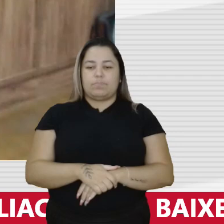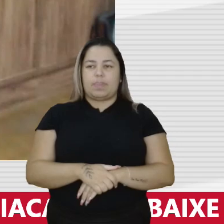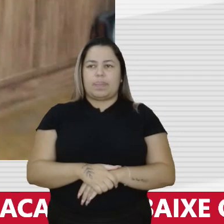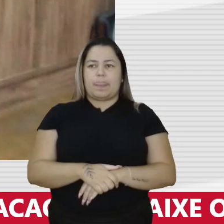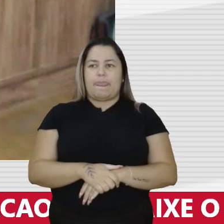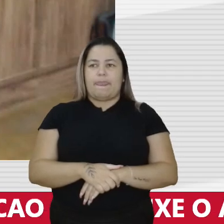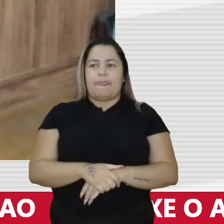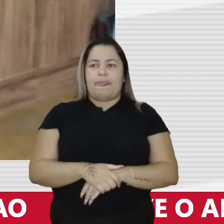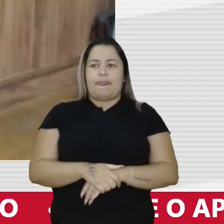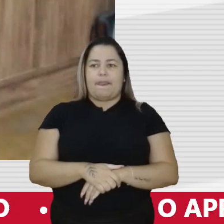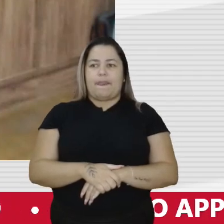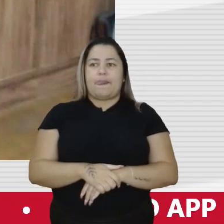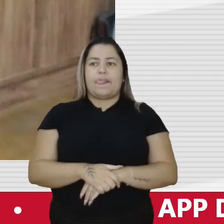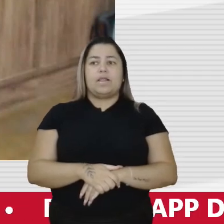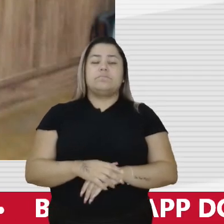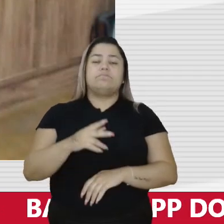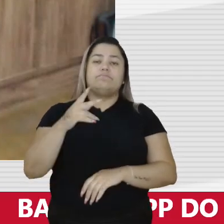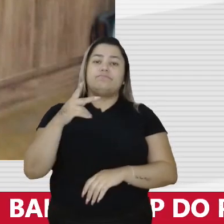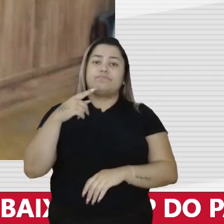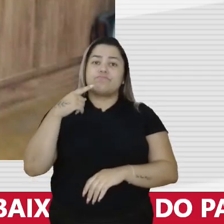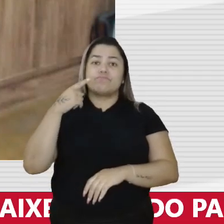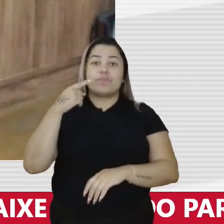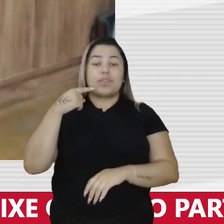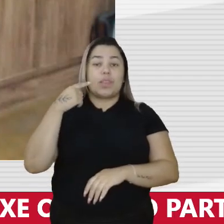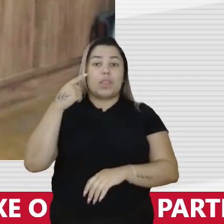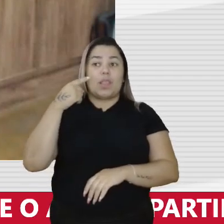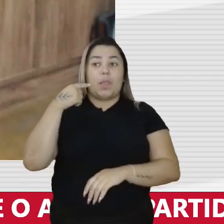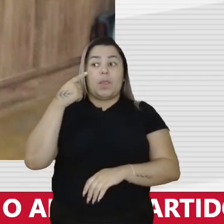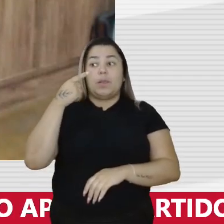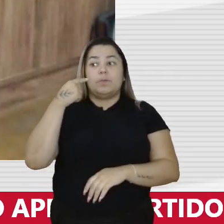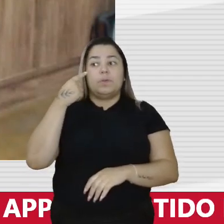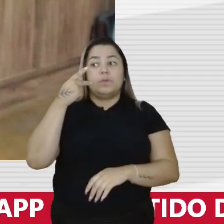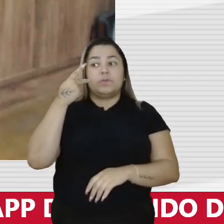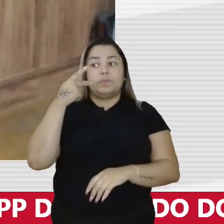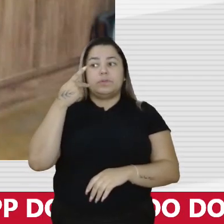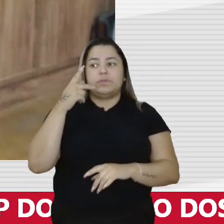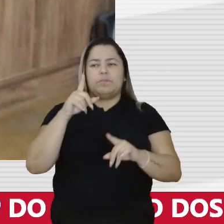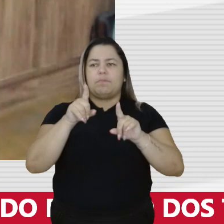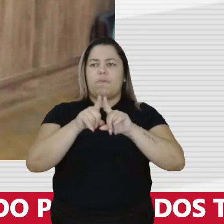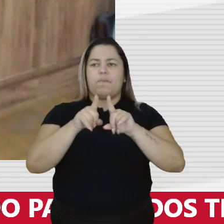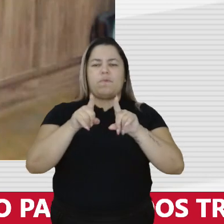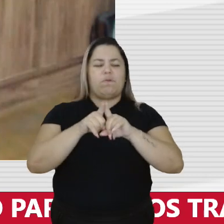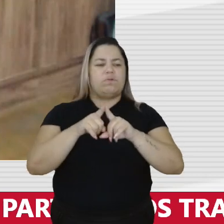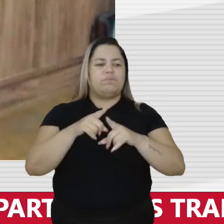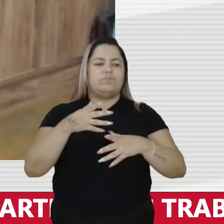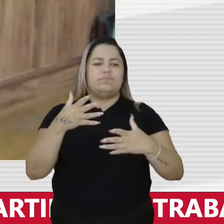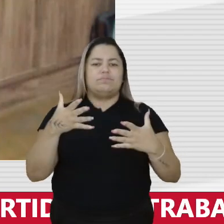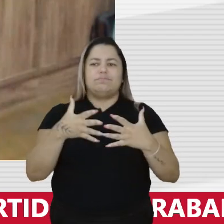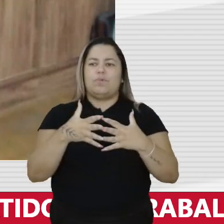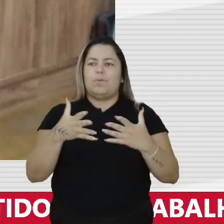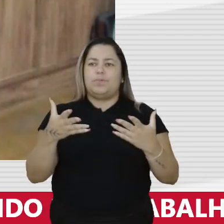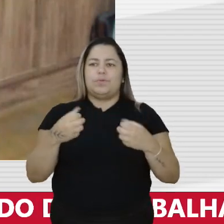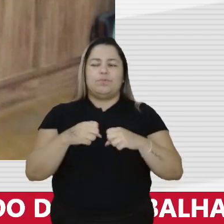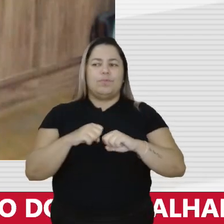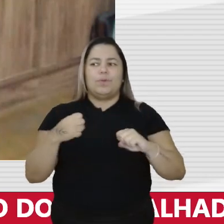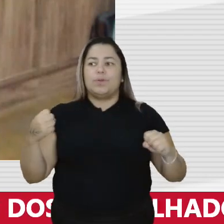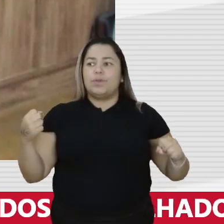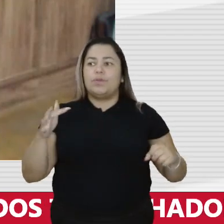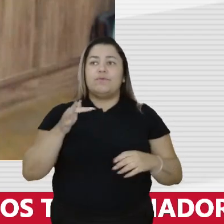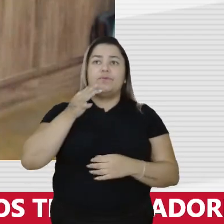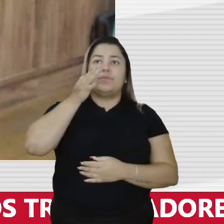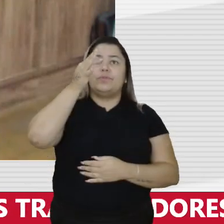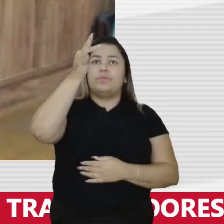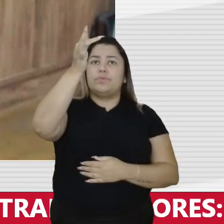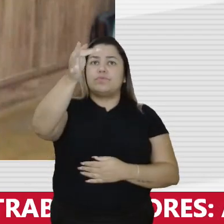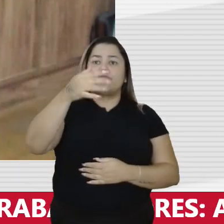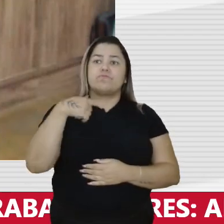agora, nos meios políticos foi assim um alvoroço muito grande. de que futuro a gente vê para